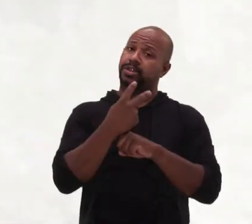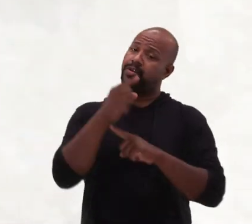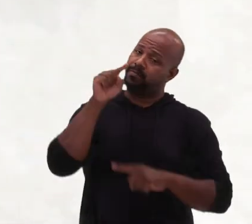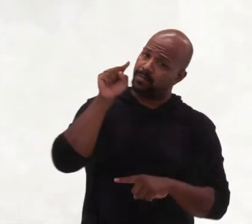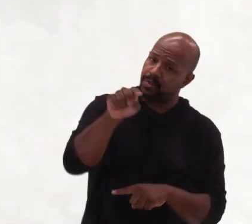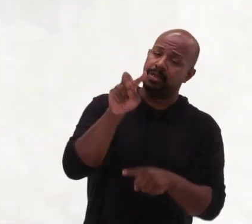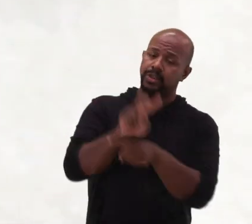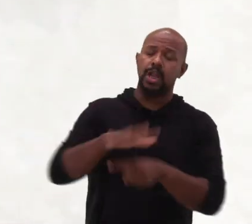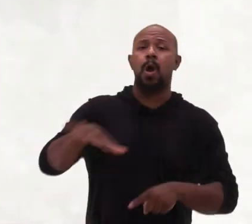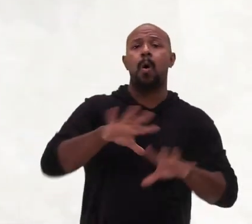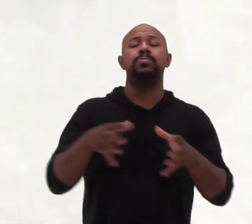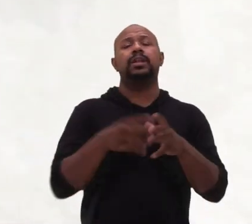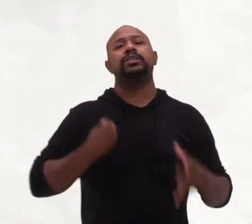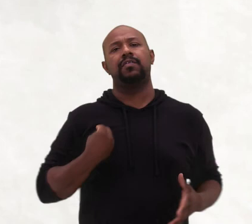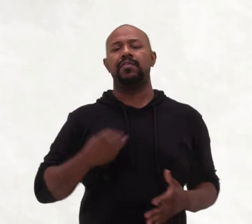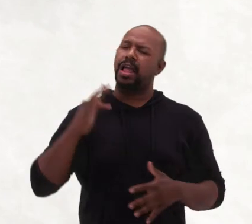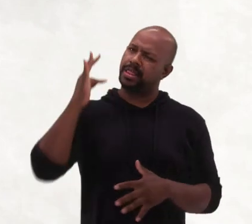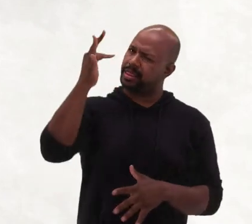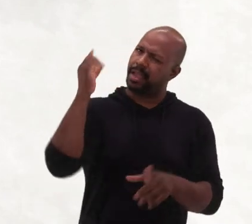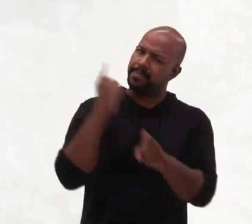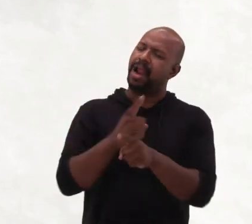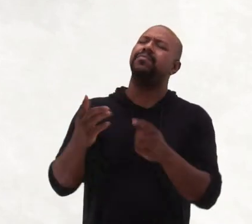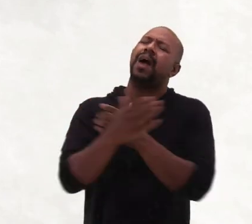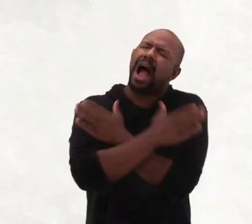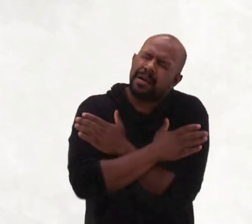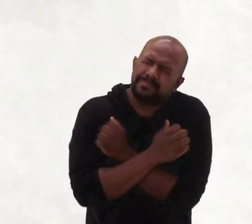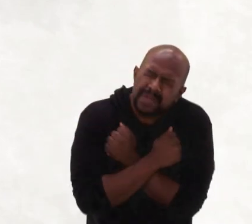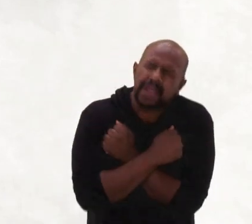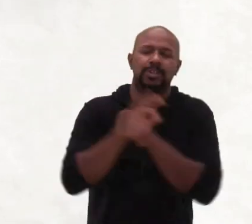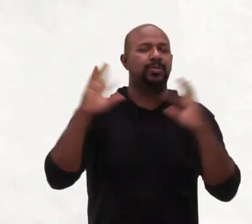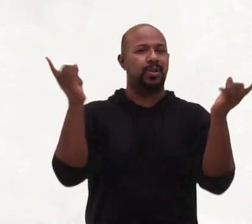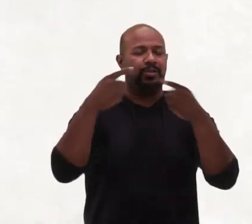comunidade que você vive. Até breve e um abraço em todos.